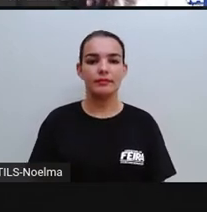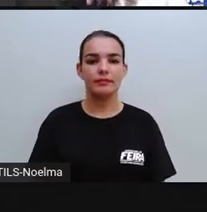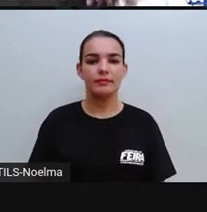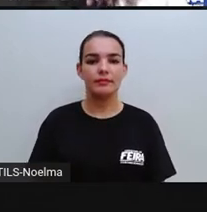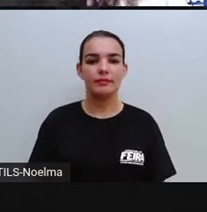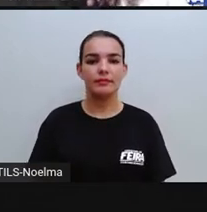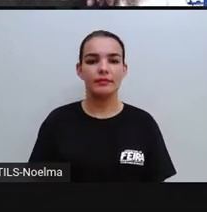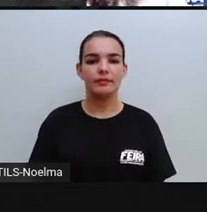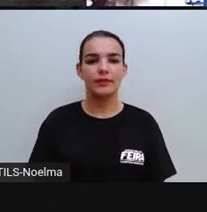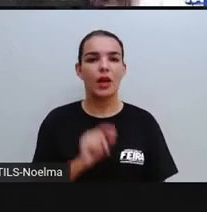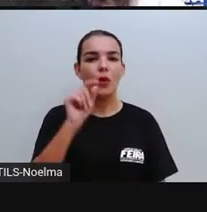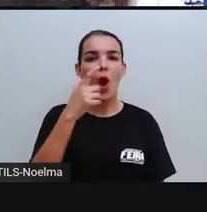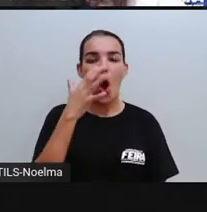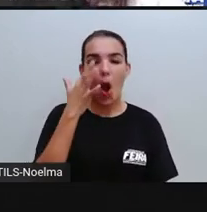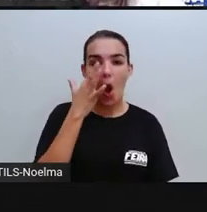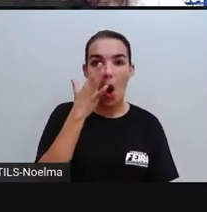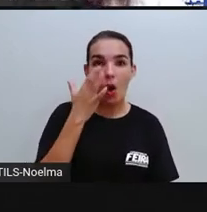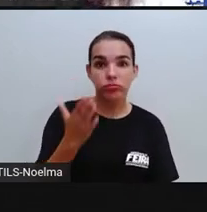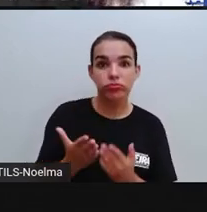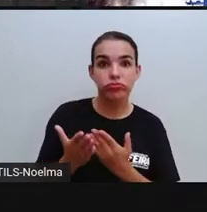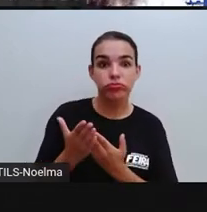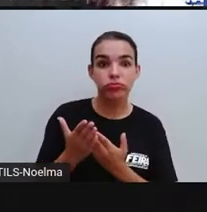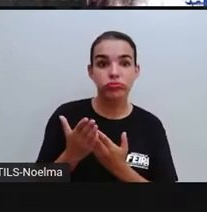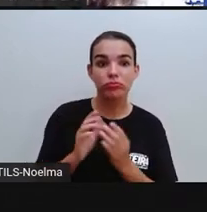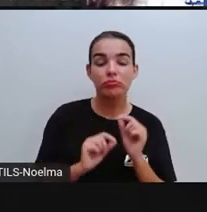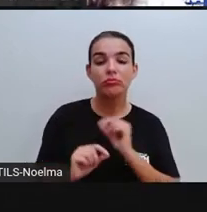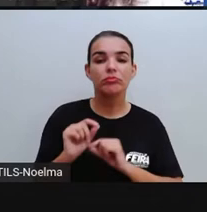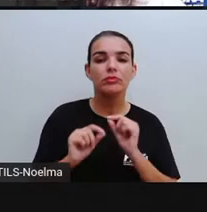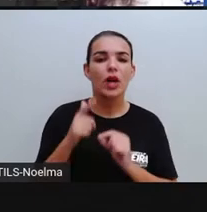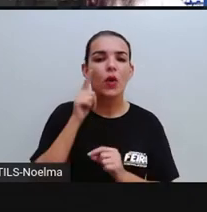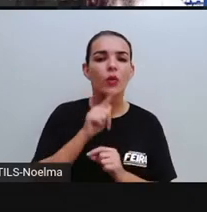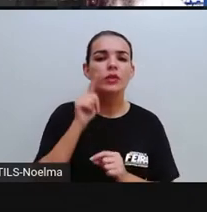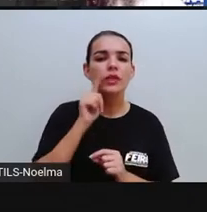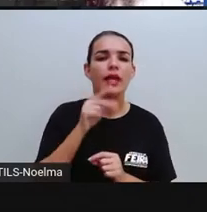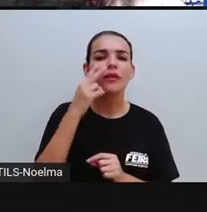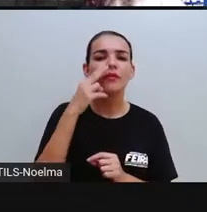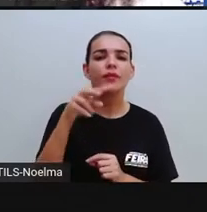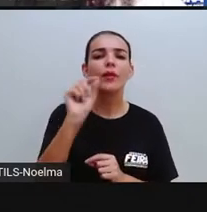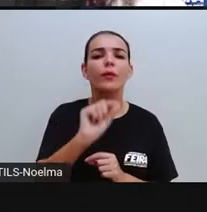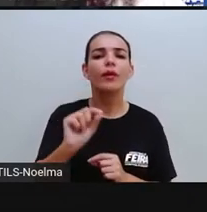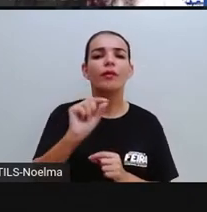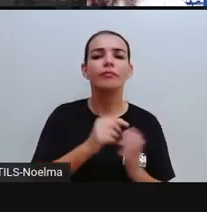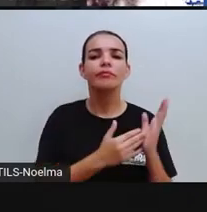O que é que vocês observaram? Olha bem aí essas crianças, o é que vocês conseguem observar aí?